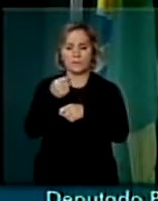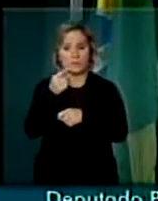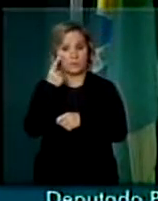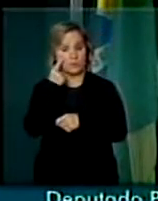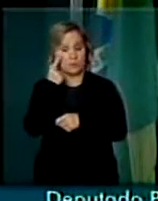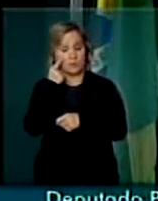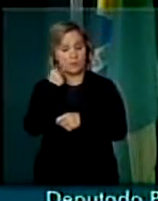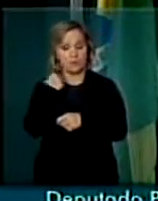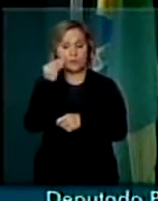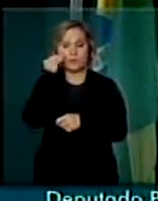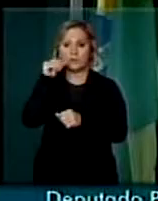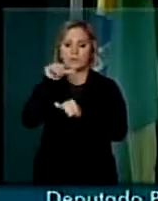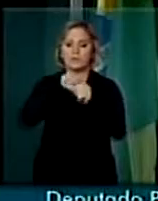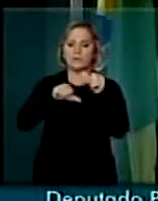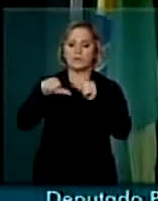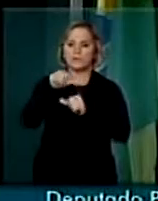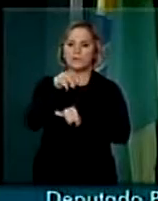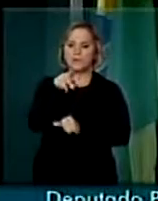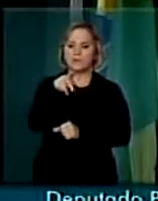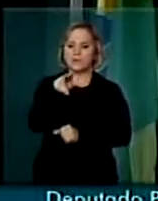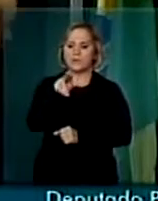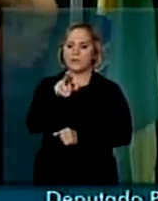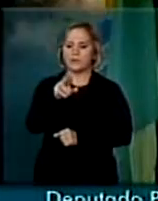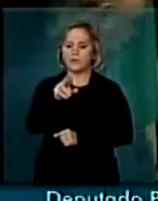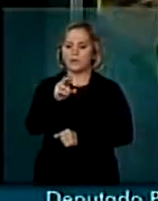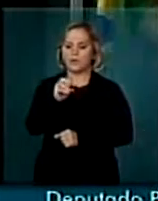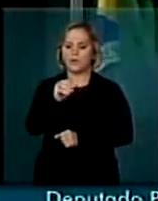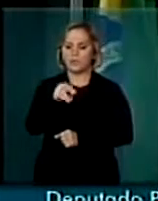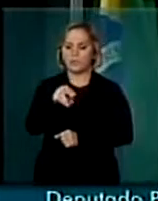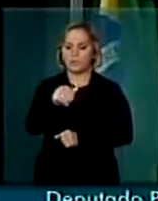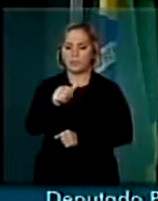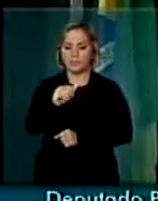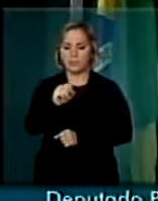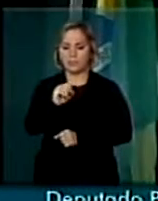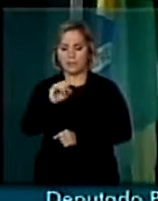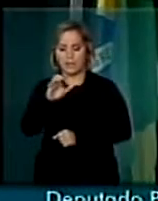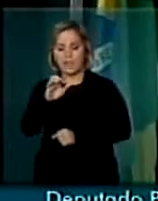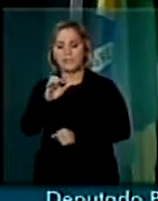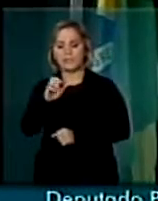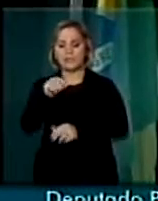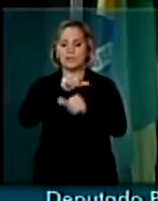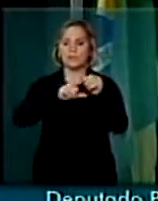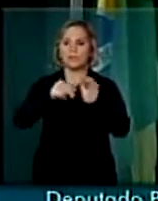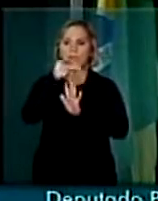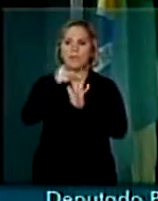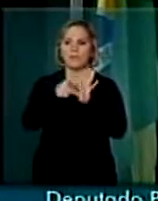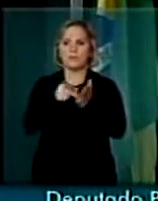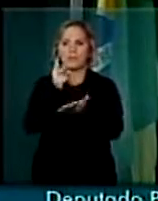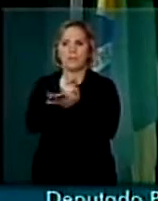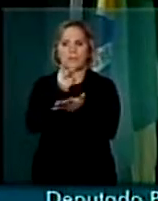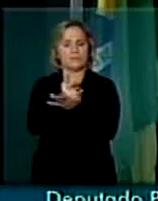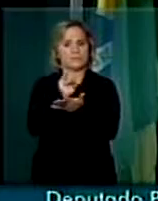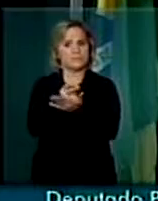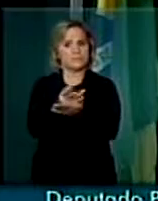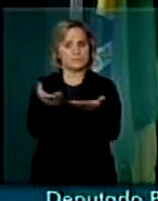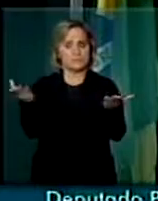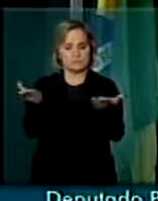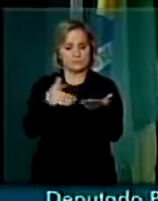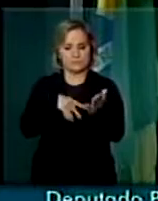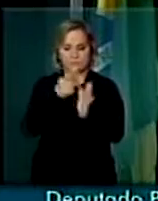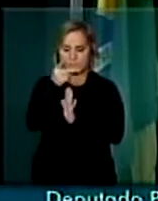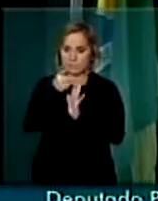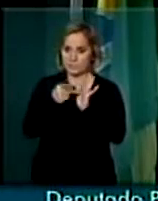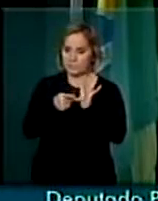PRONACE num programa permanente. Nós temos um programa que hoje tem impactado de maneira